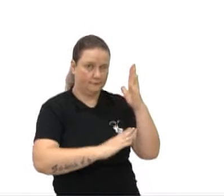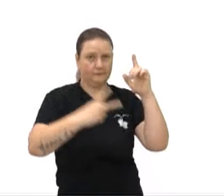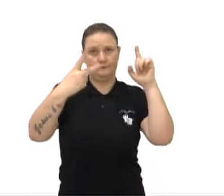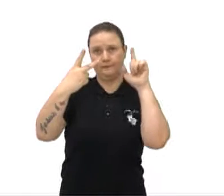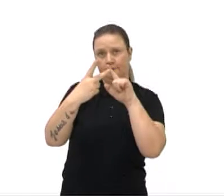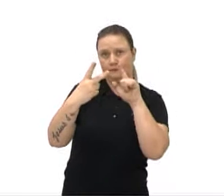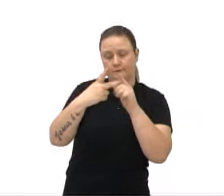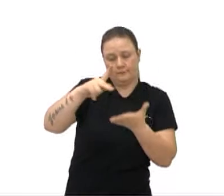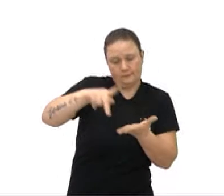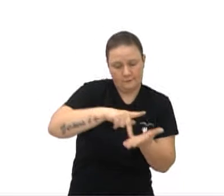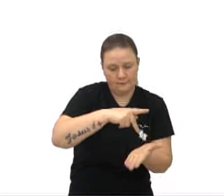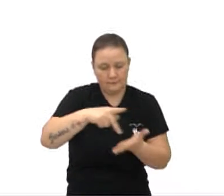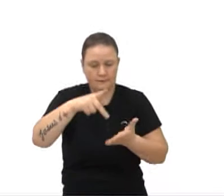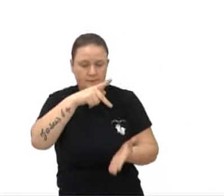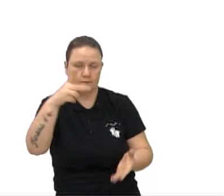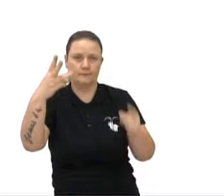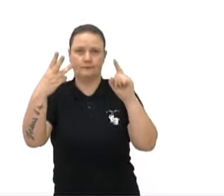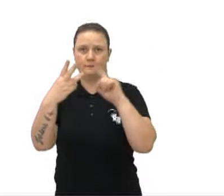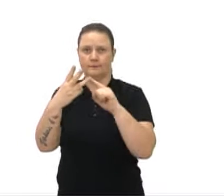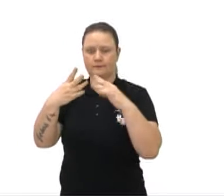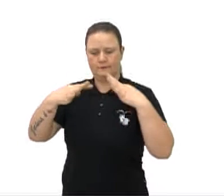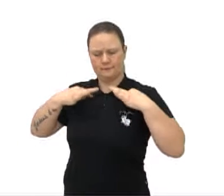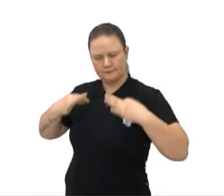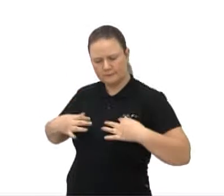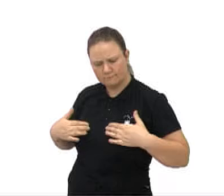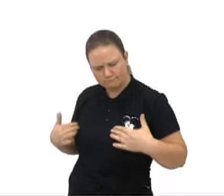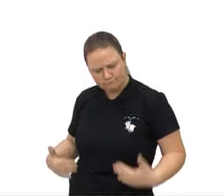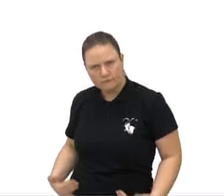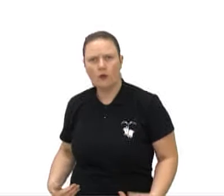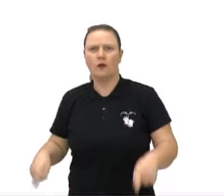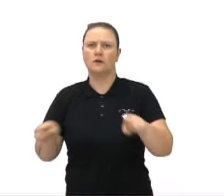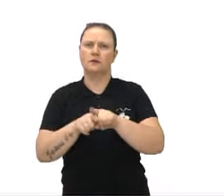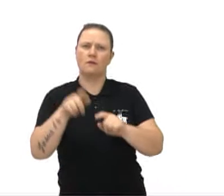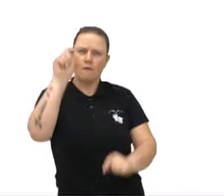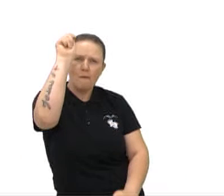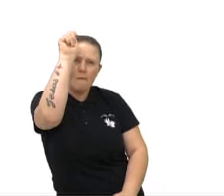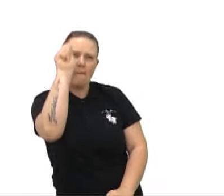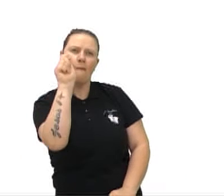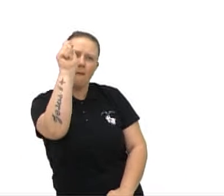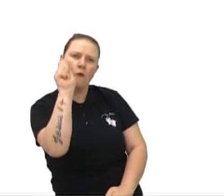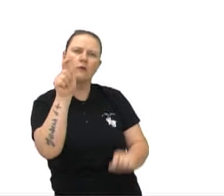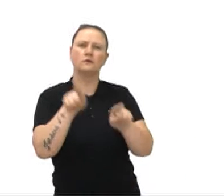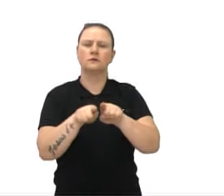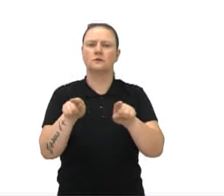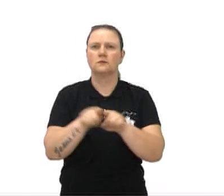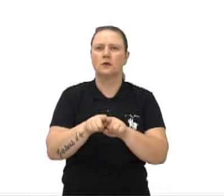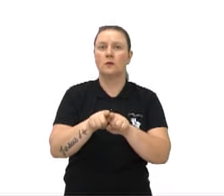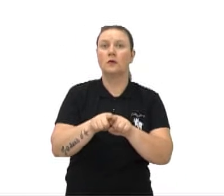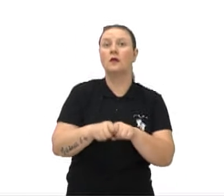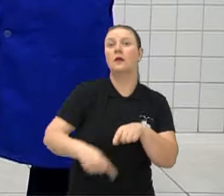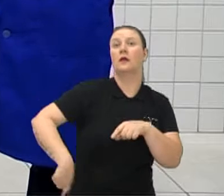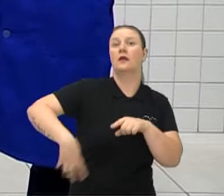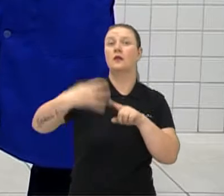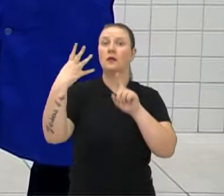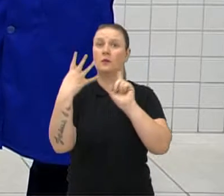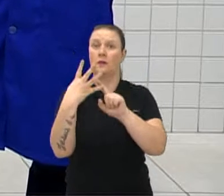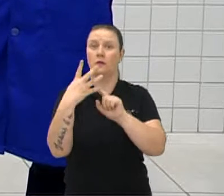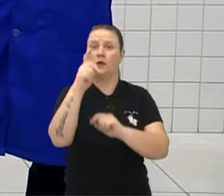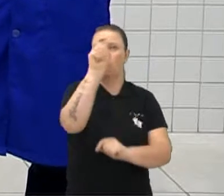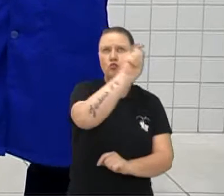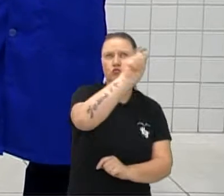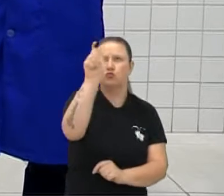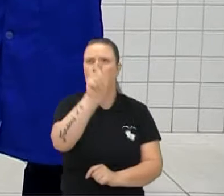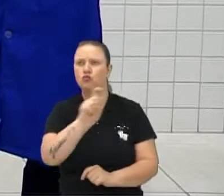poesia, o modo de se vestir, os bonés e tal. E o grafite, não a pichação.